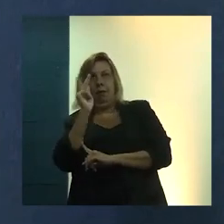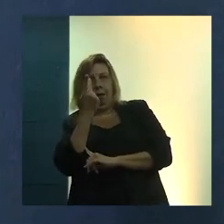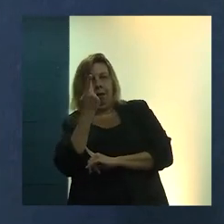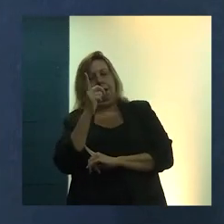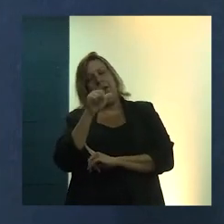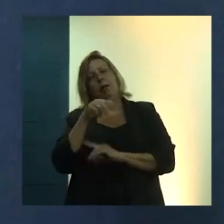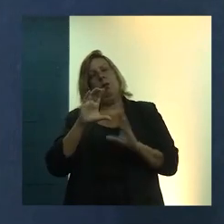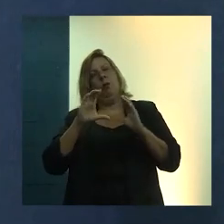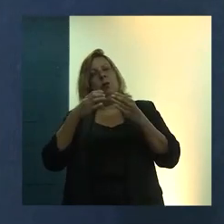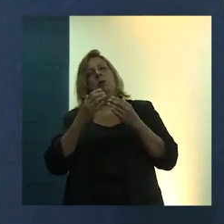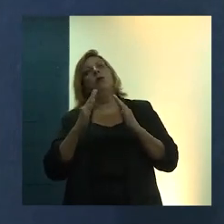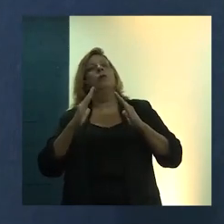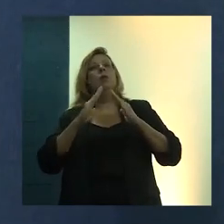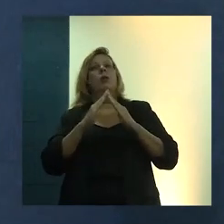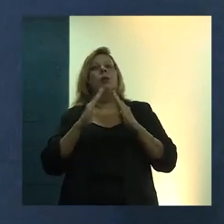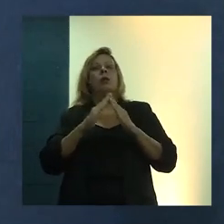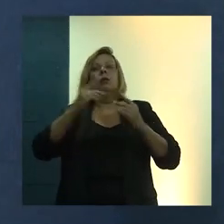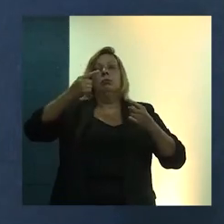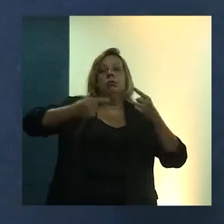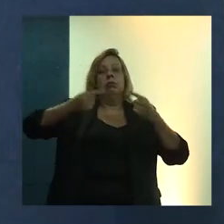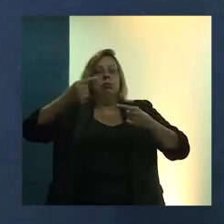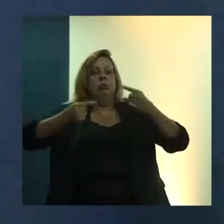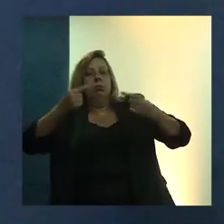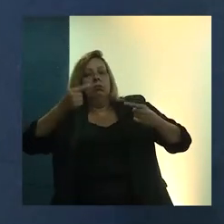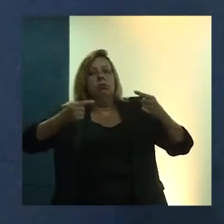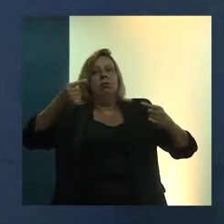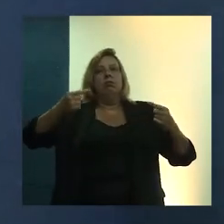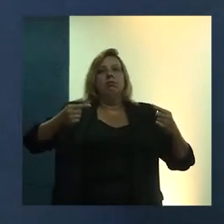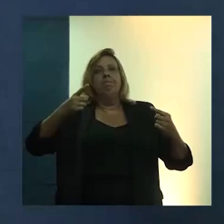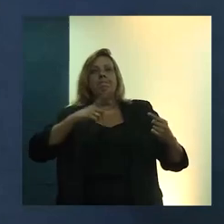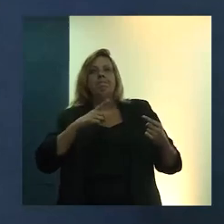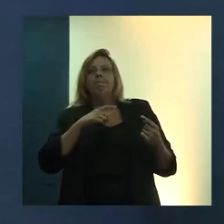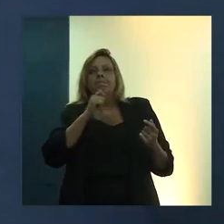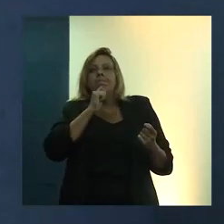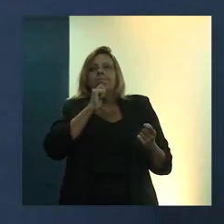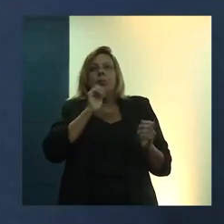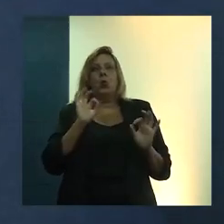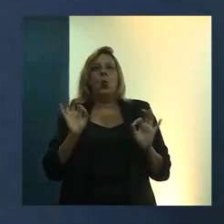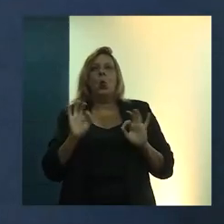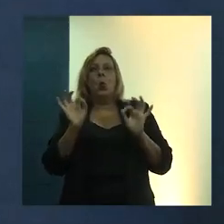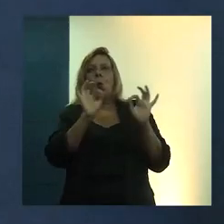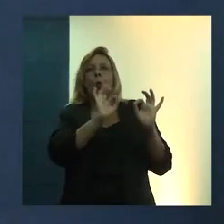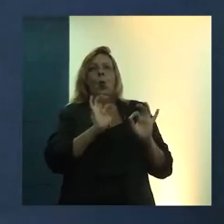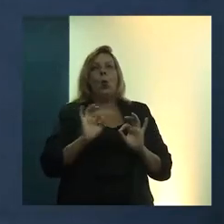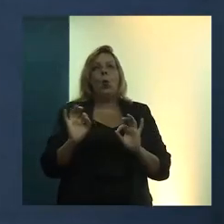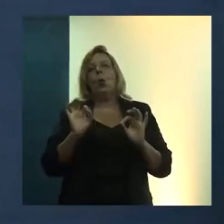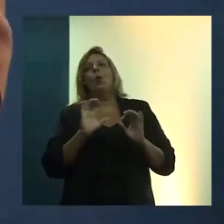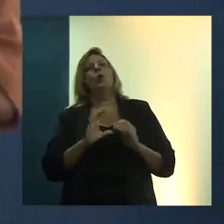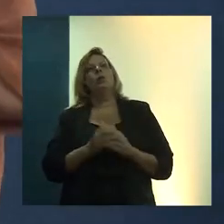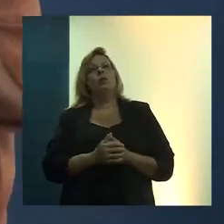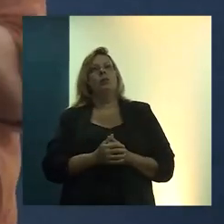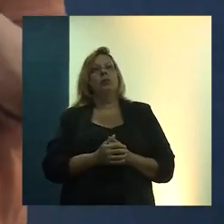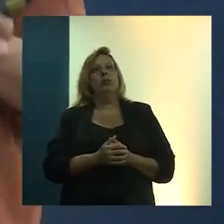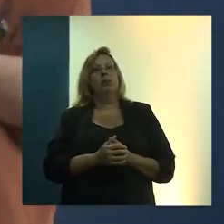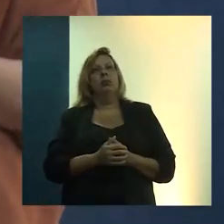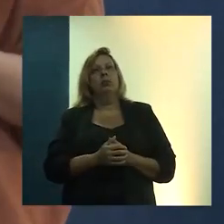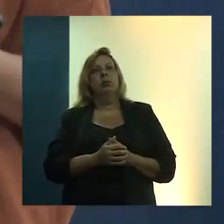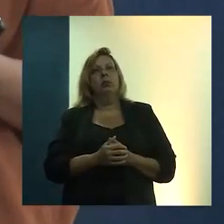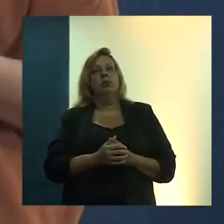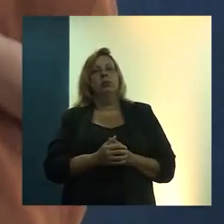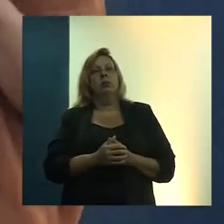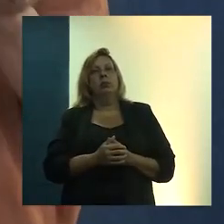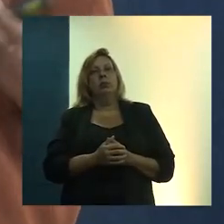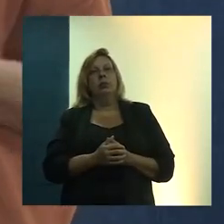a discussão da habitação estava meio arrefecida. Não se discutia habitação. Era o momento da discussão do pós